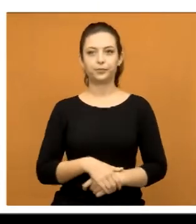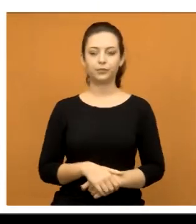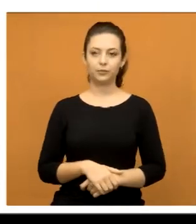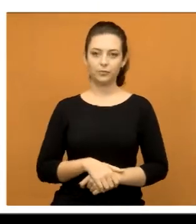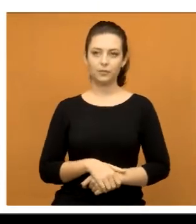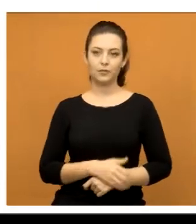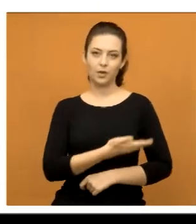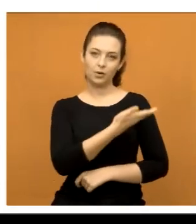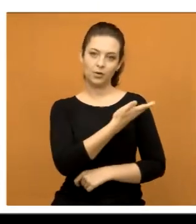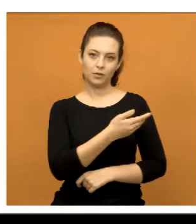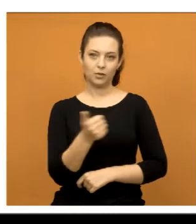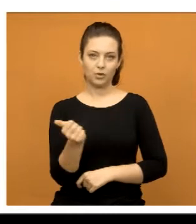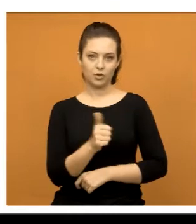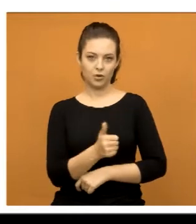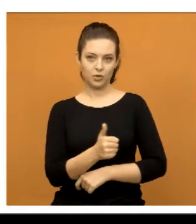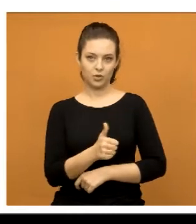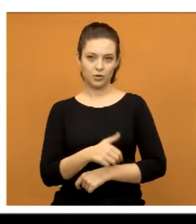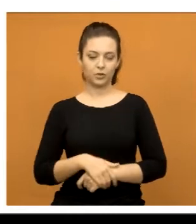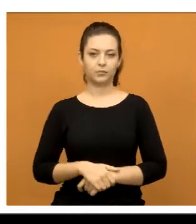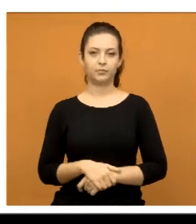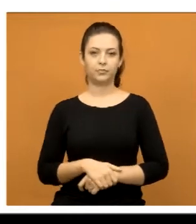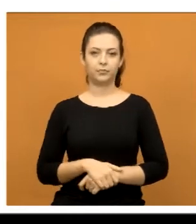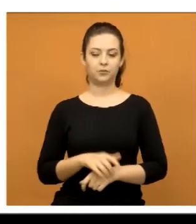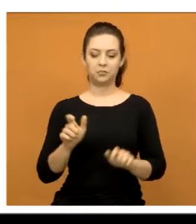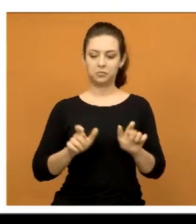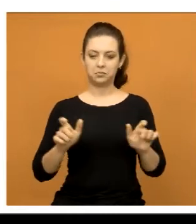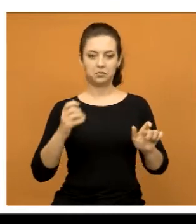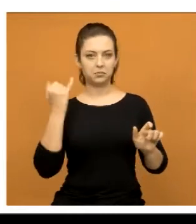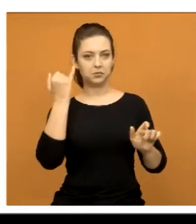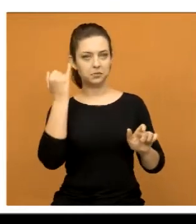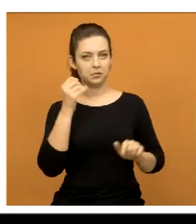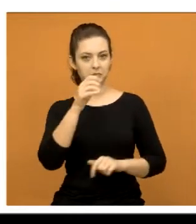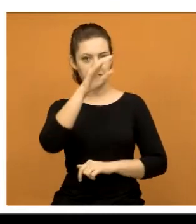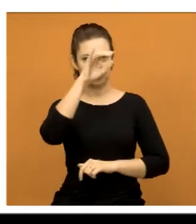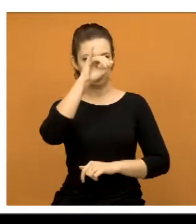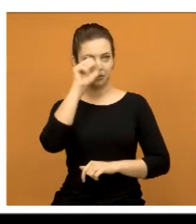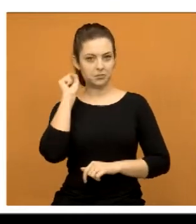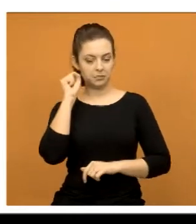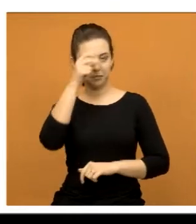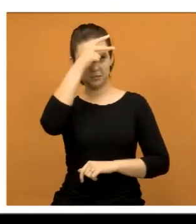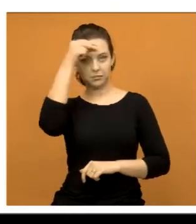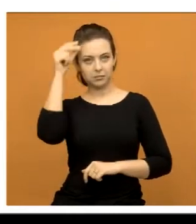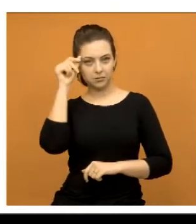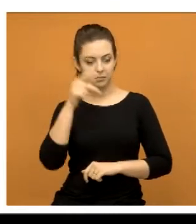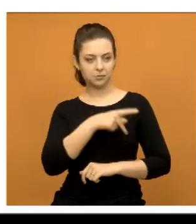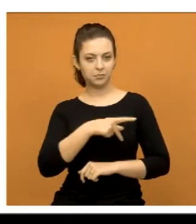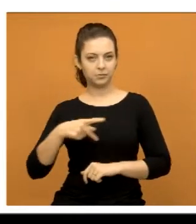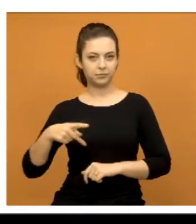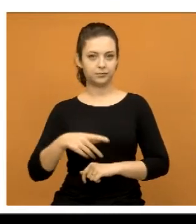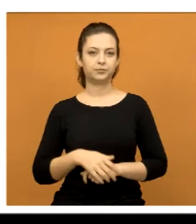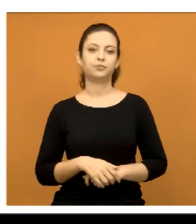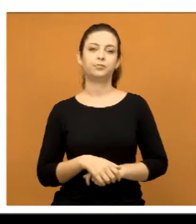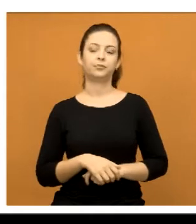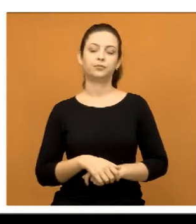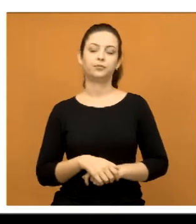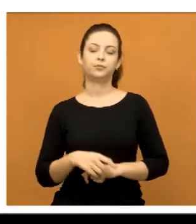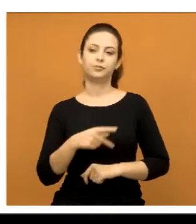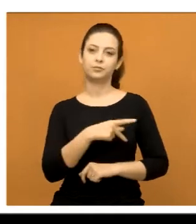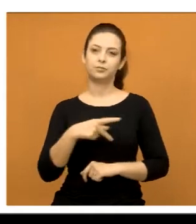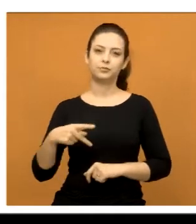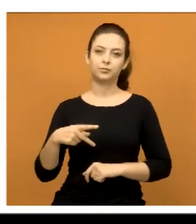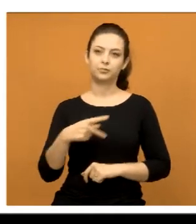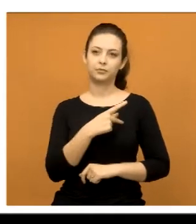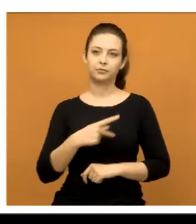A foto 11, estamos lá com as autoridades, Isaías Santana está lá, a presidente, está lá bastante, a presidente,